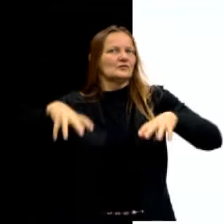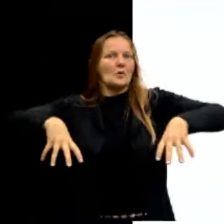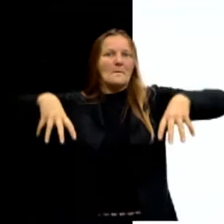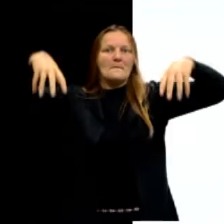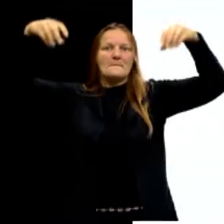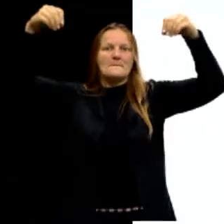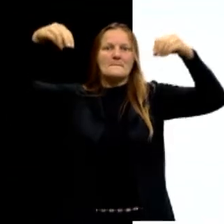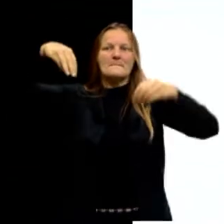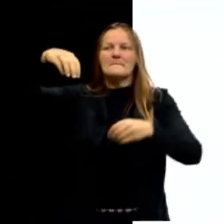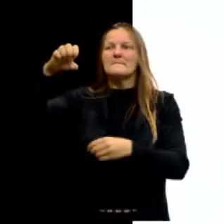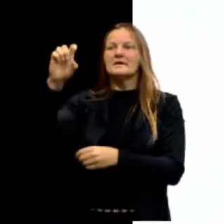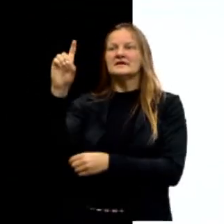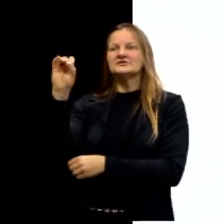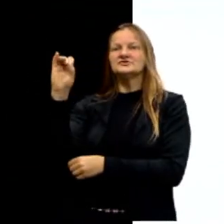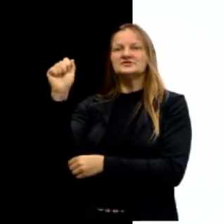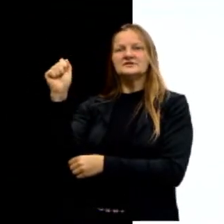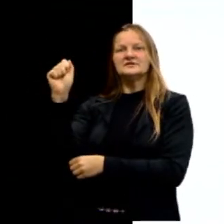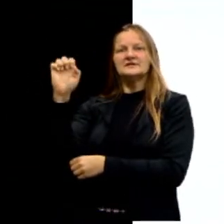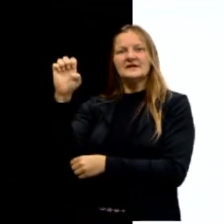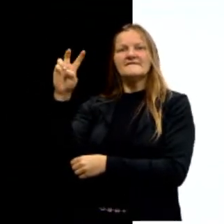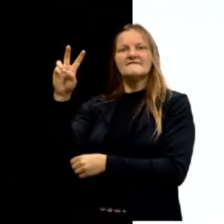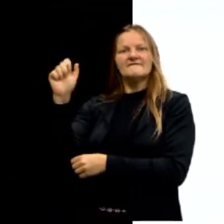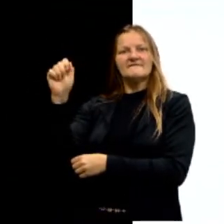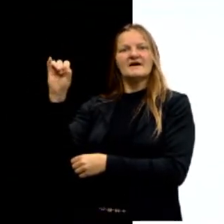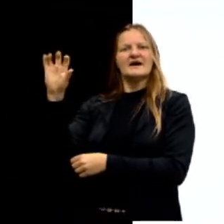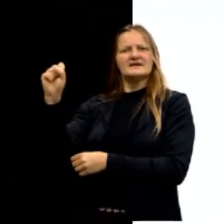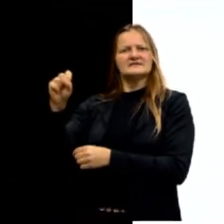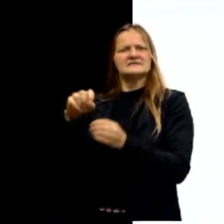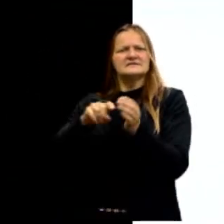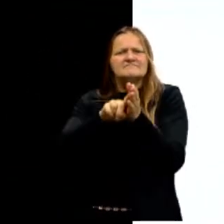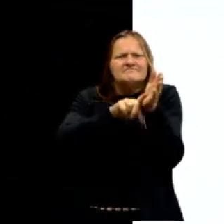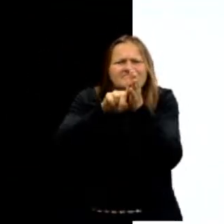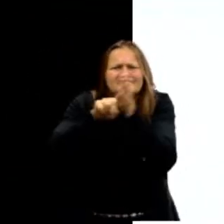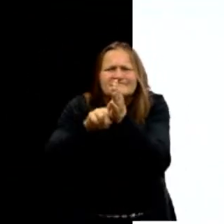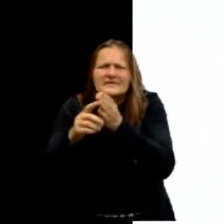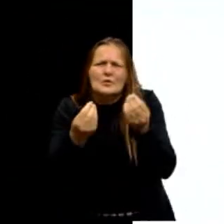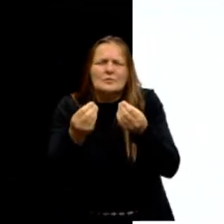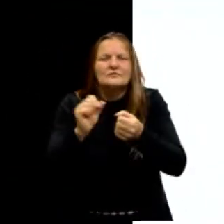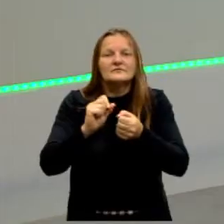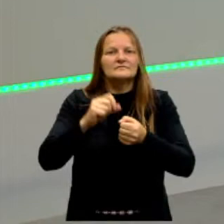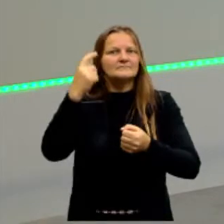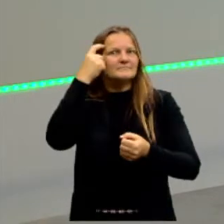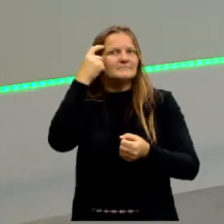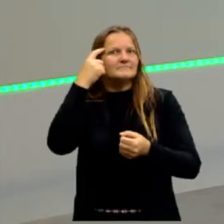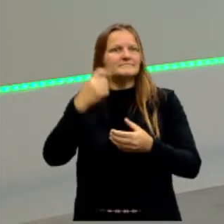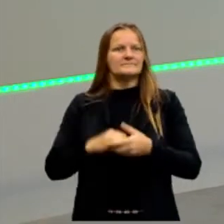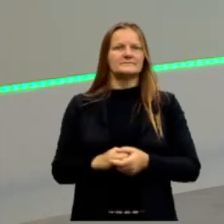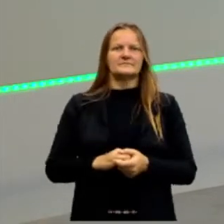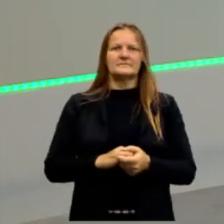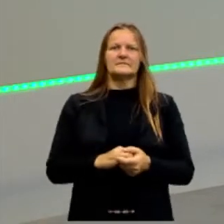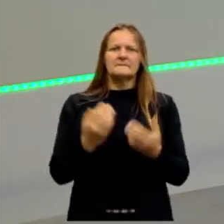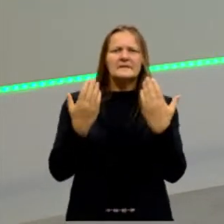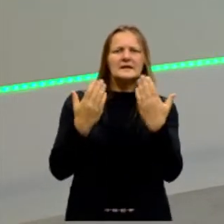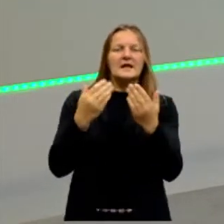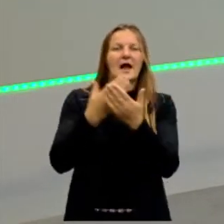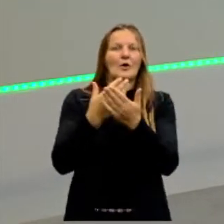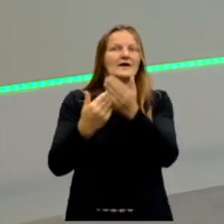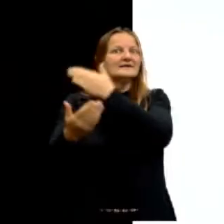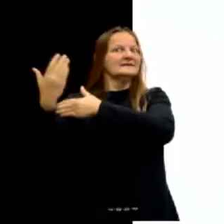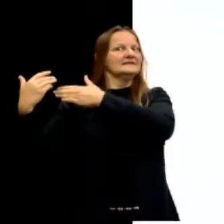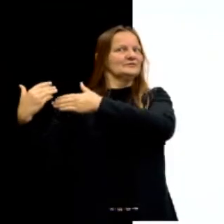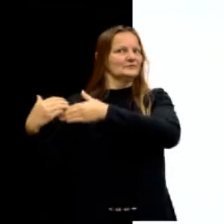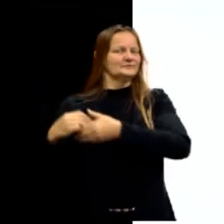Os céticos lá, escapitomar, examinar, investigar. Estão lembrados? Muito bem. Então vamos lá, vamos avançar. Essa foi a aula passada, tá gente?